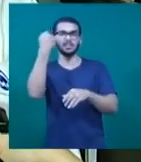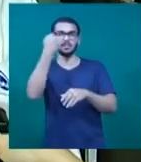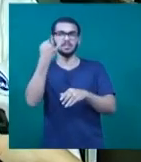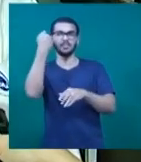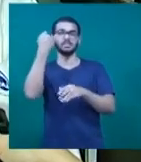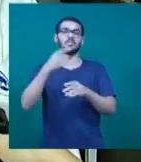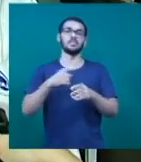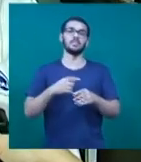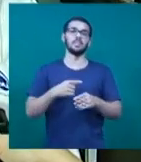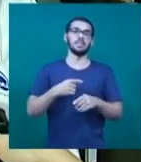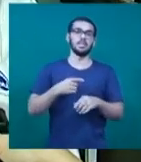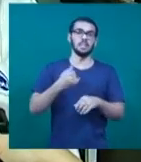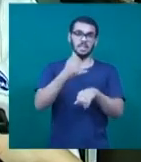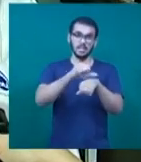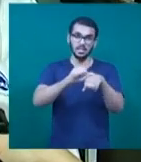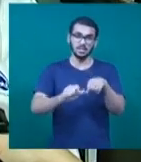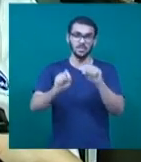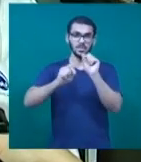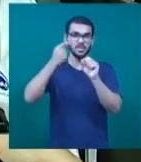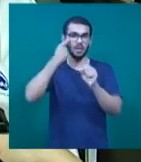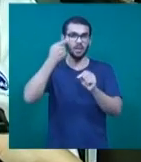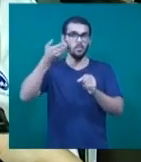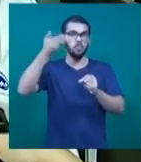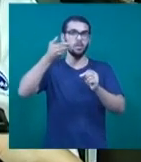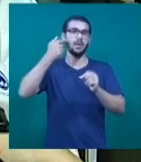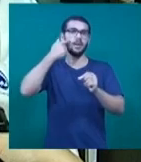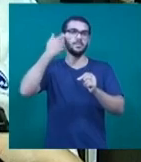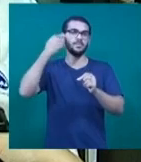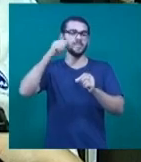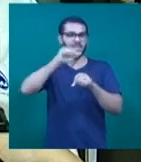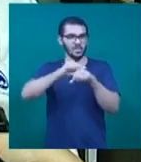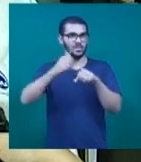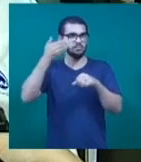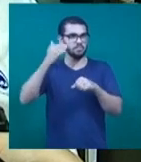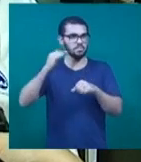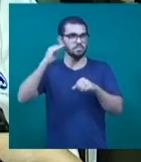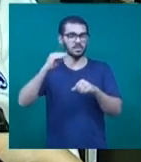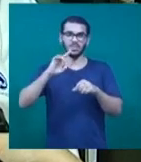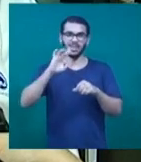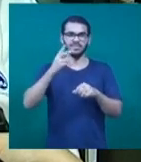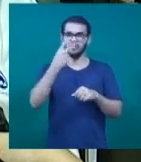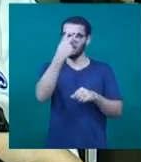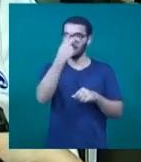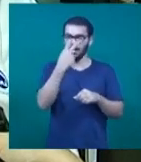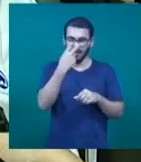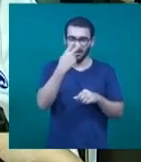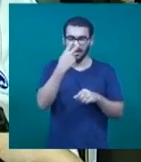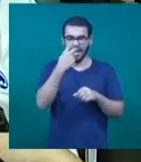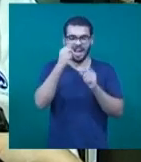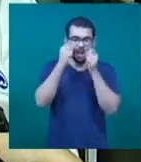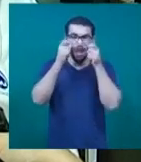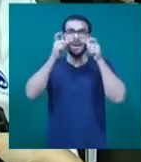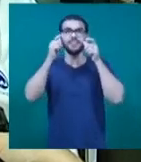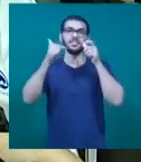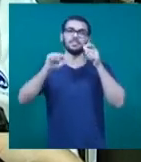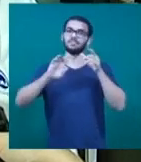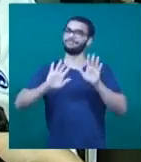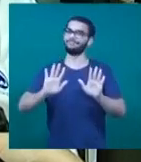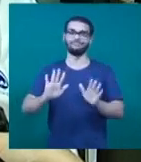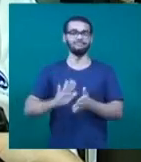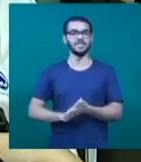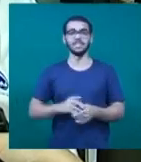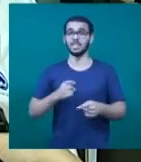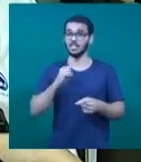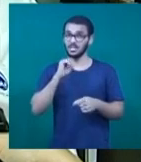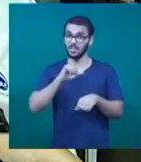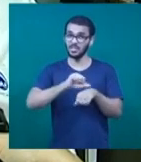baixar a pressão. A cirurgia não é assim, o paciente perdeu a visão, vai fazer cirurgia de glaucoma, vai voltar a enxergar. Não. A lesão causada é irreversível. Então, a cirurgia é só